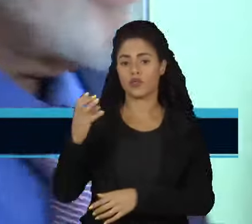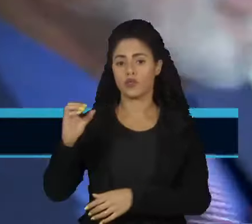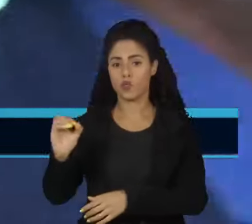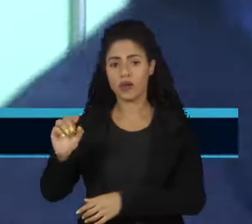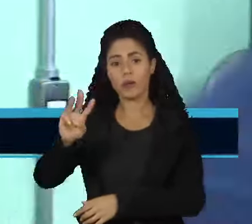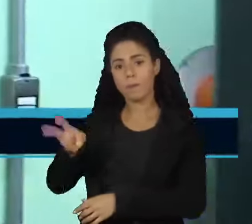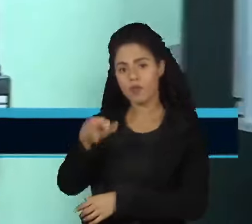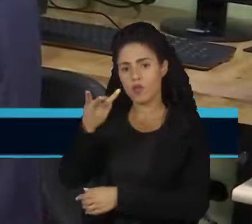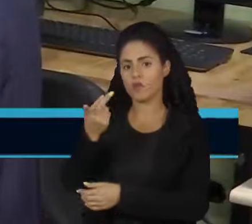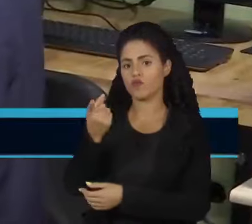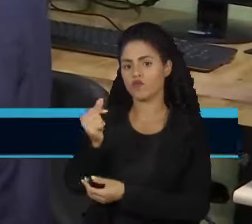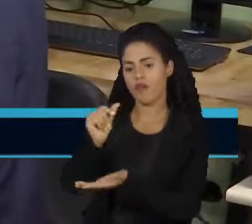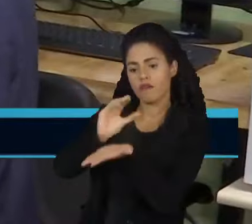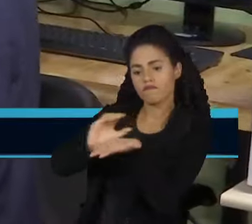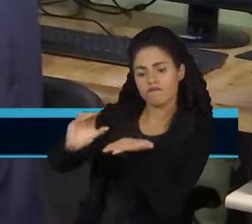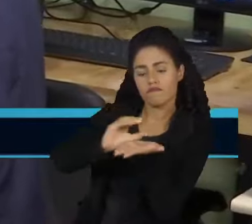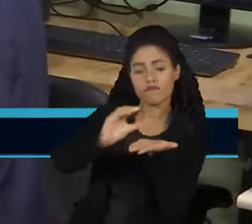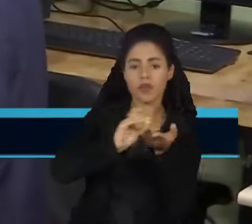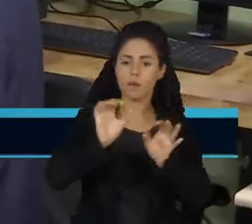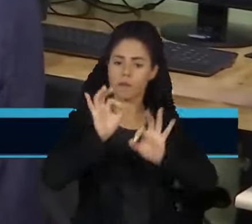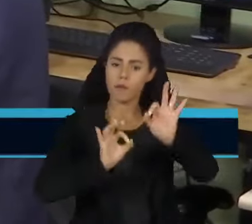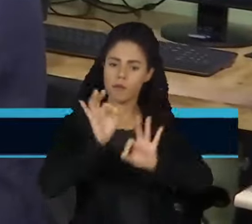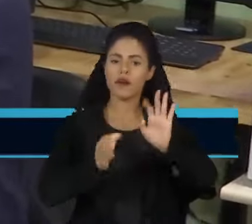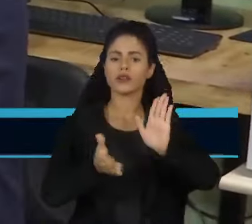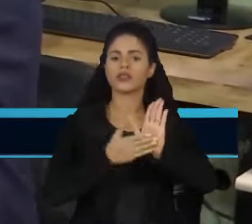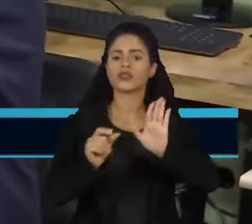milhões de reais para o programa. O plano prevê ainda obras de infraestrutura. Até 2026, devem ser inauguradas mais